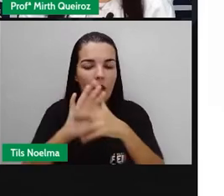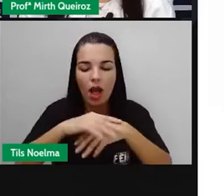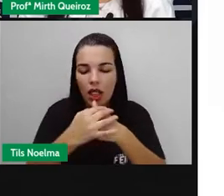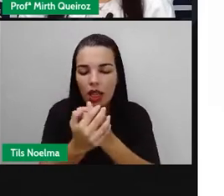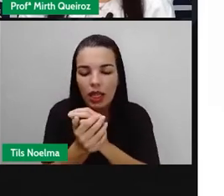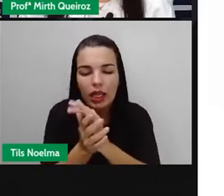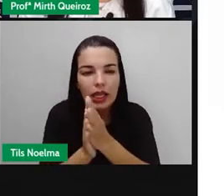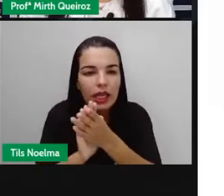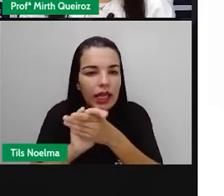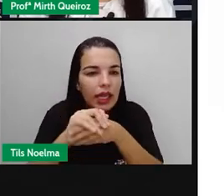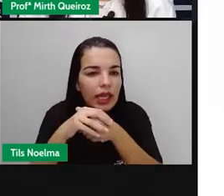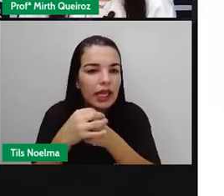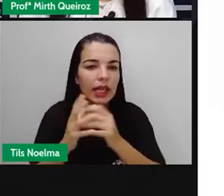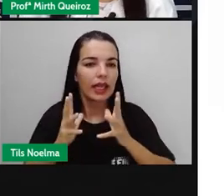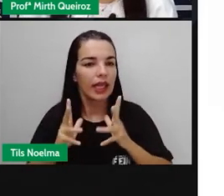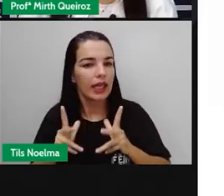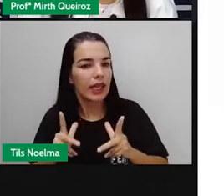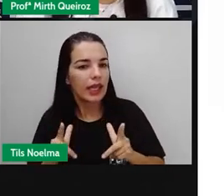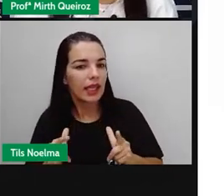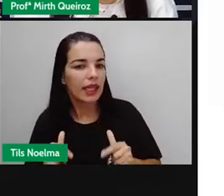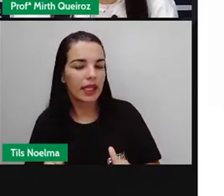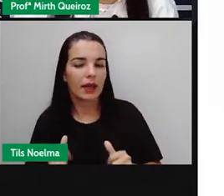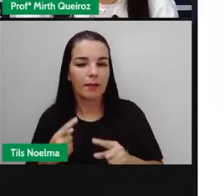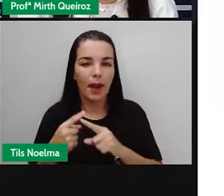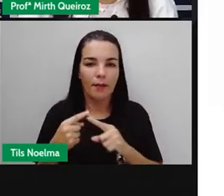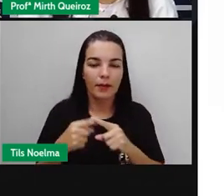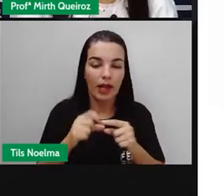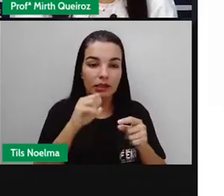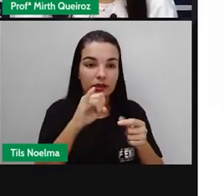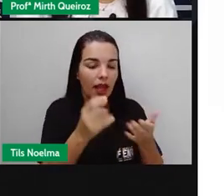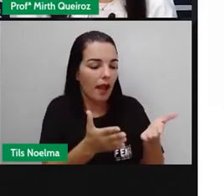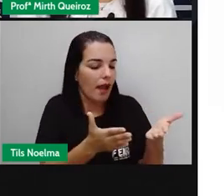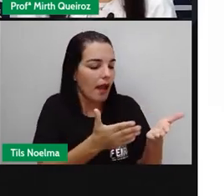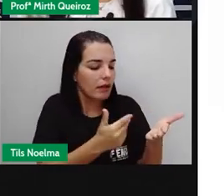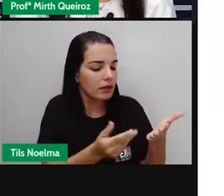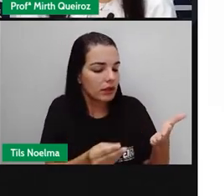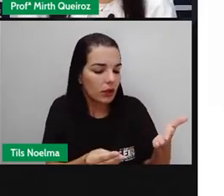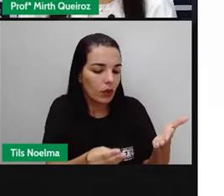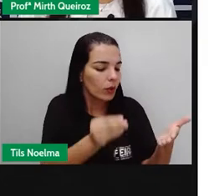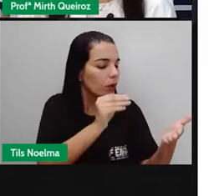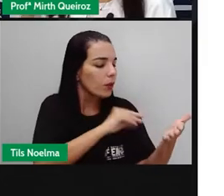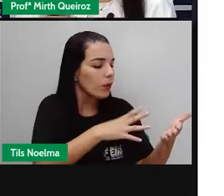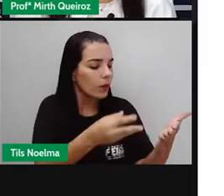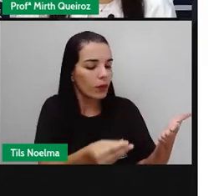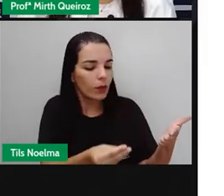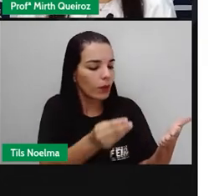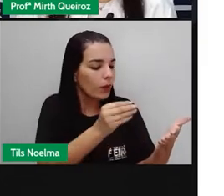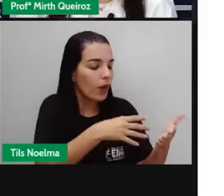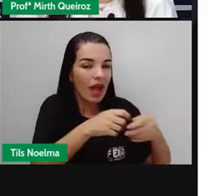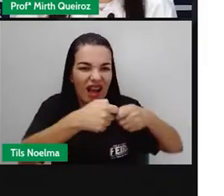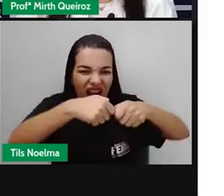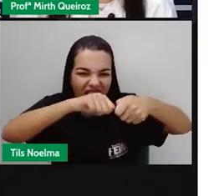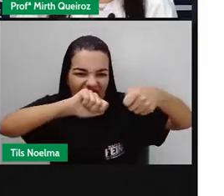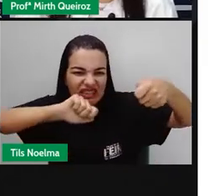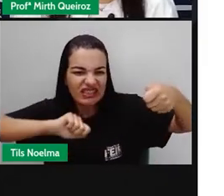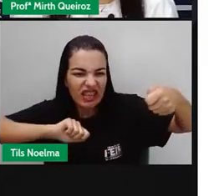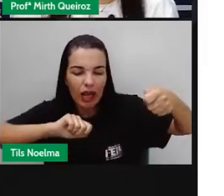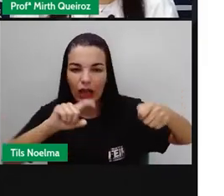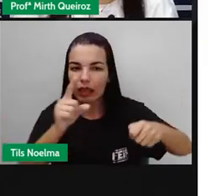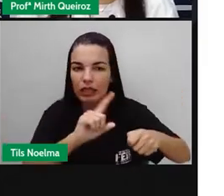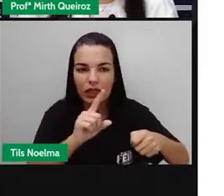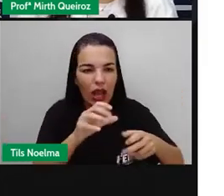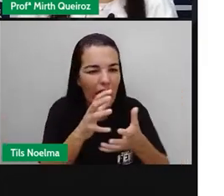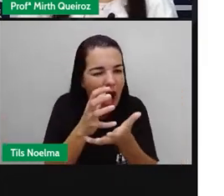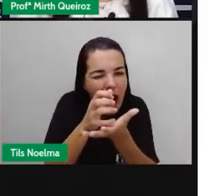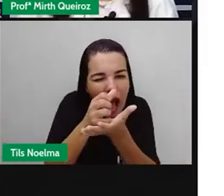nesse livro. Cuidar para quando a gente passar as páginas ali, a gente não rasgar, não rasurar, não